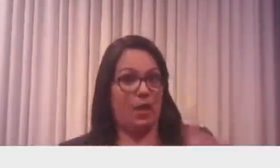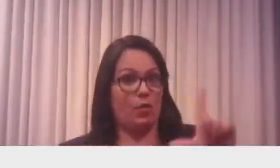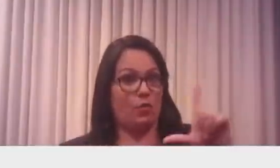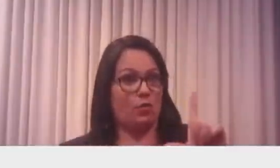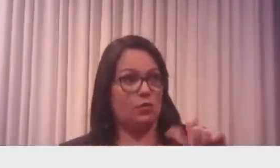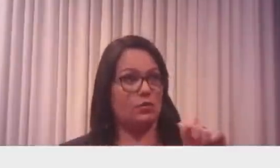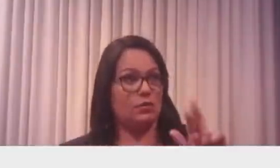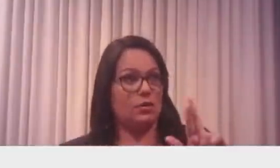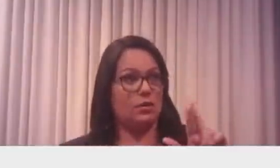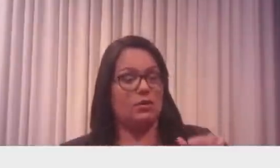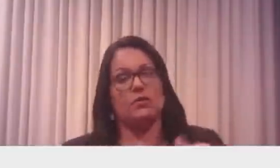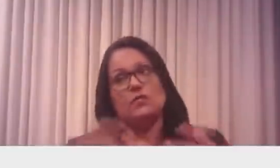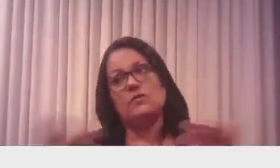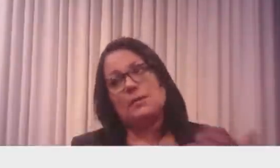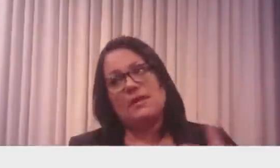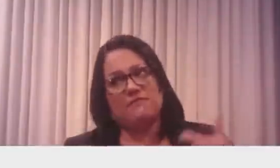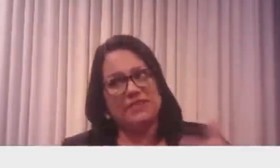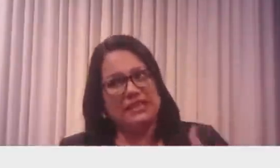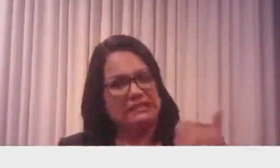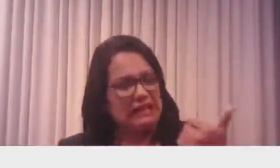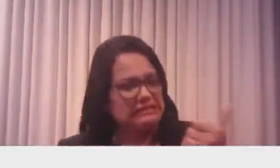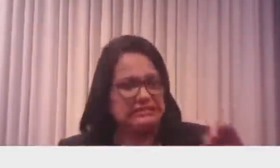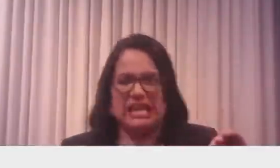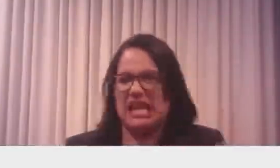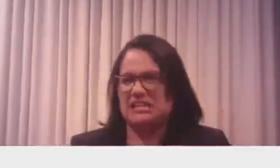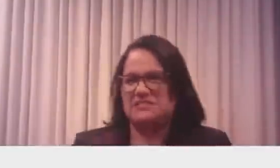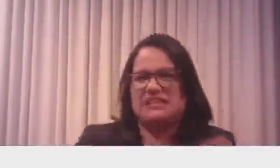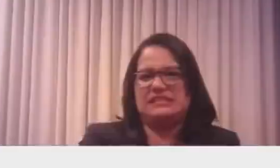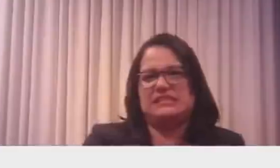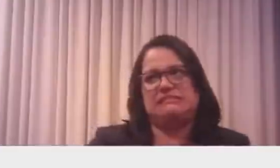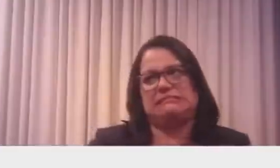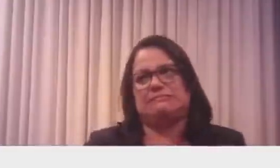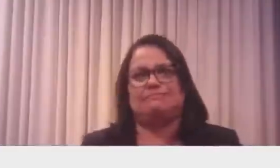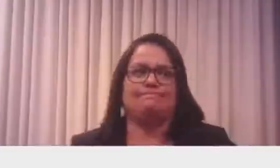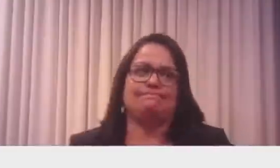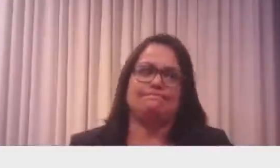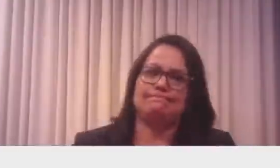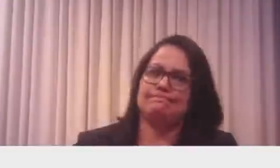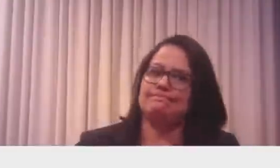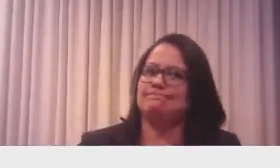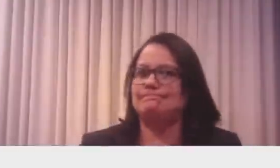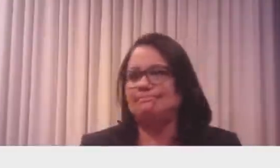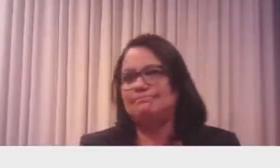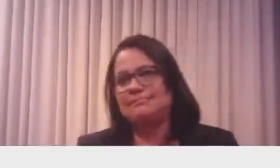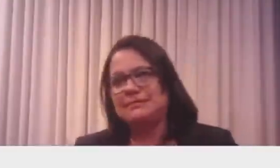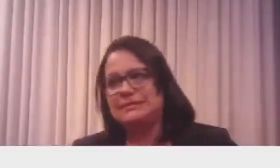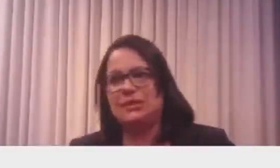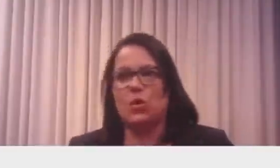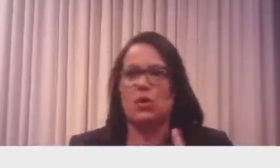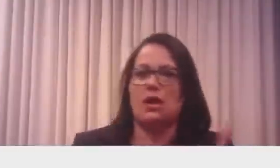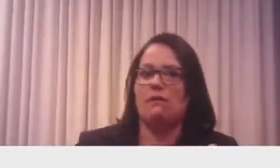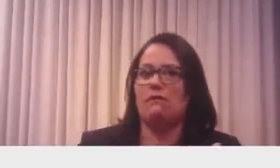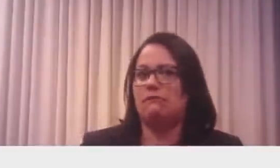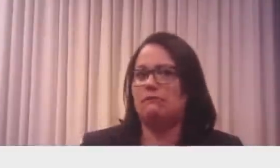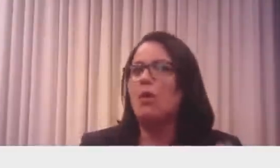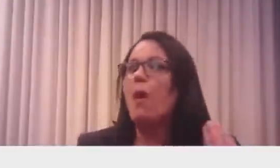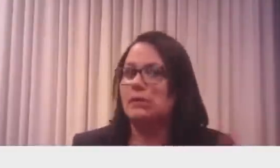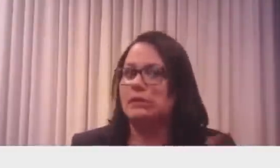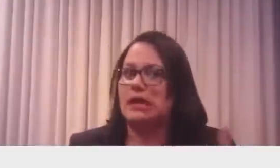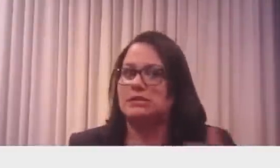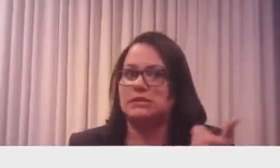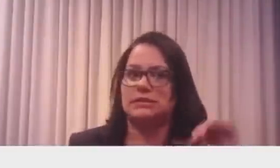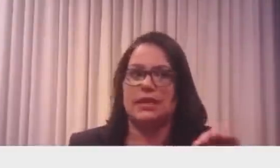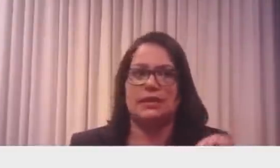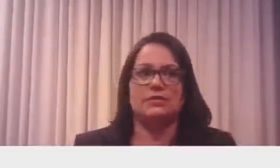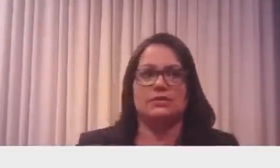aí eu vou conversar com ela e vamos decidir se vai tomar a vacina ou não. A Laura, né? A